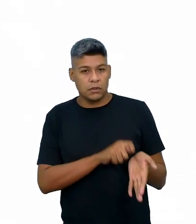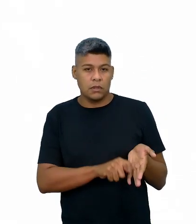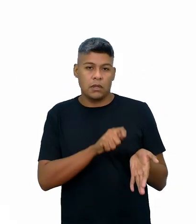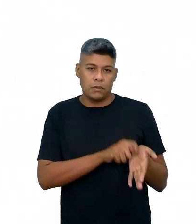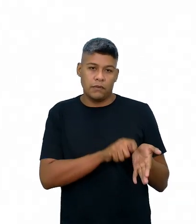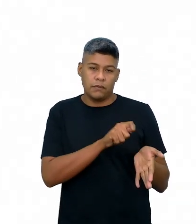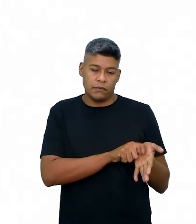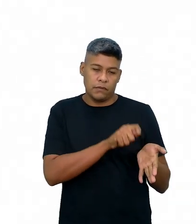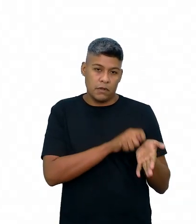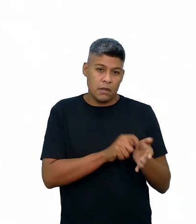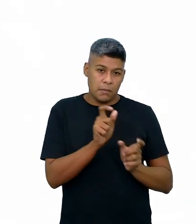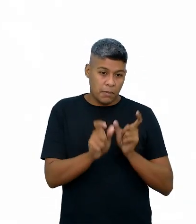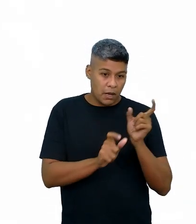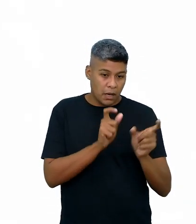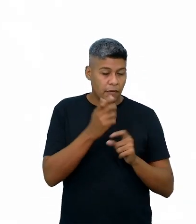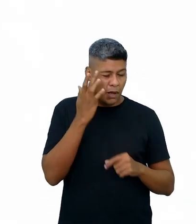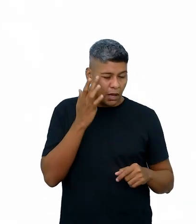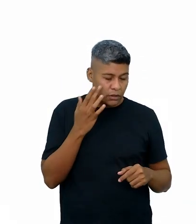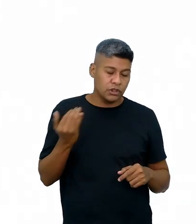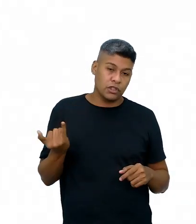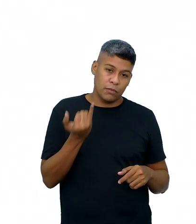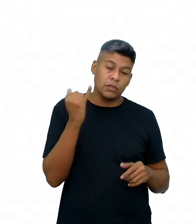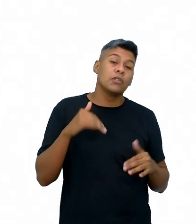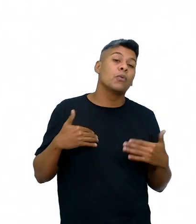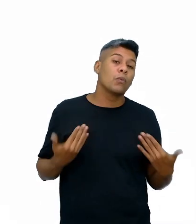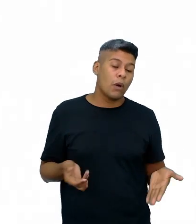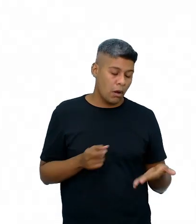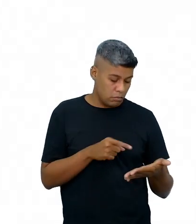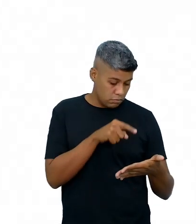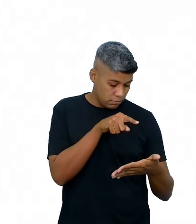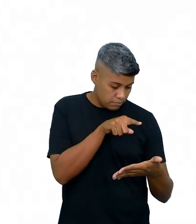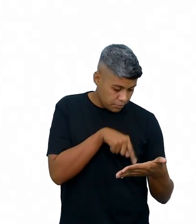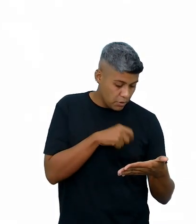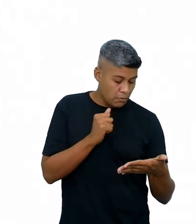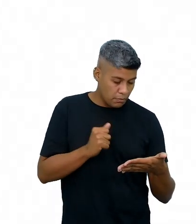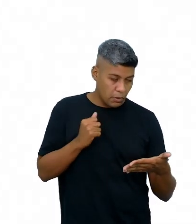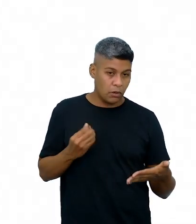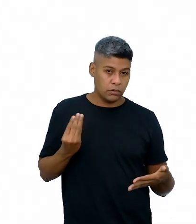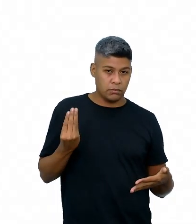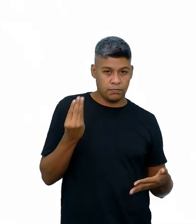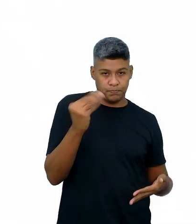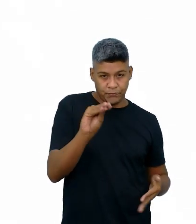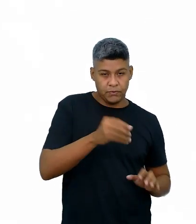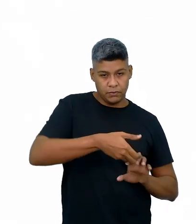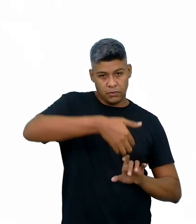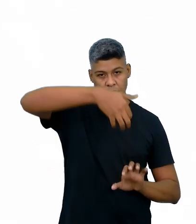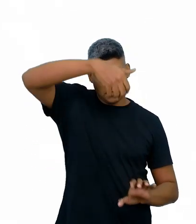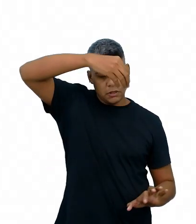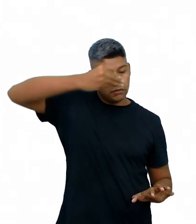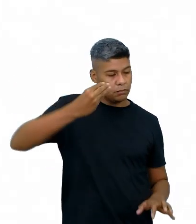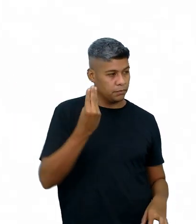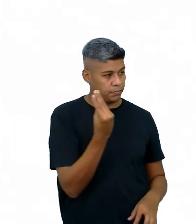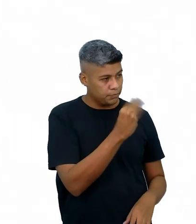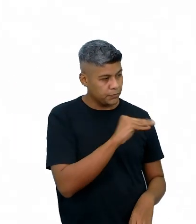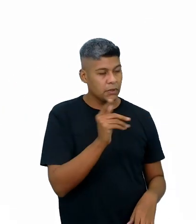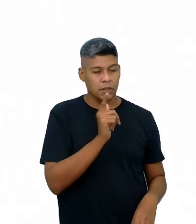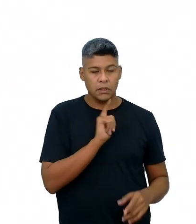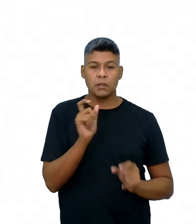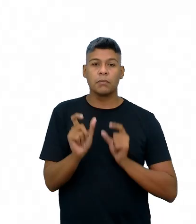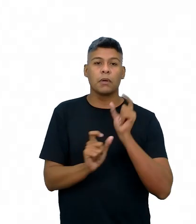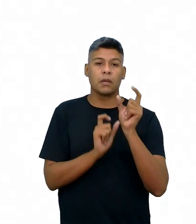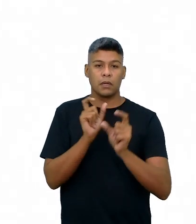fichas, né? As palavras que eles acham que são importantes no texto e podem pregá-las numa cartolina. Então, eles dispõem as